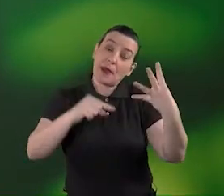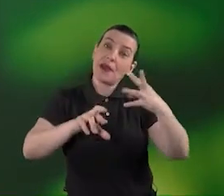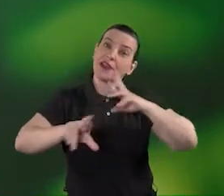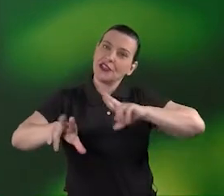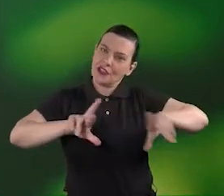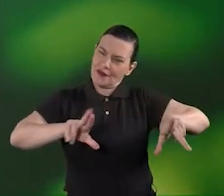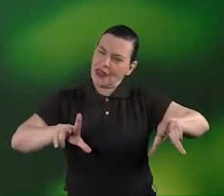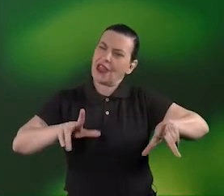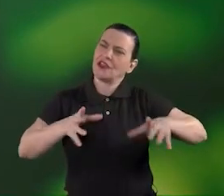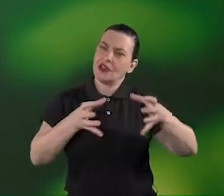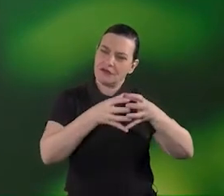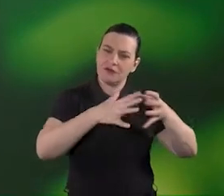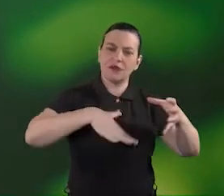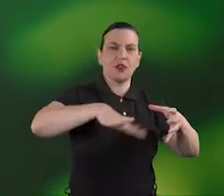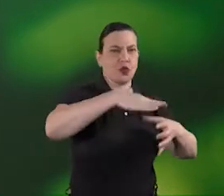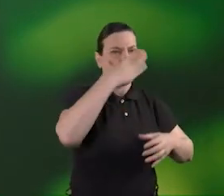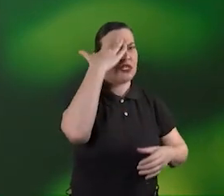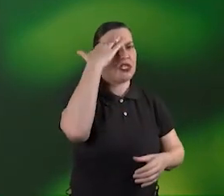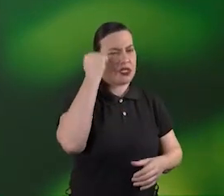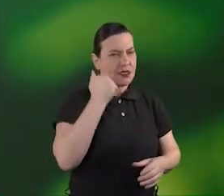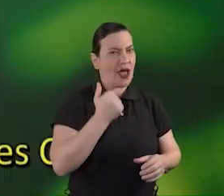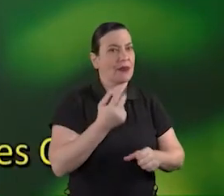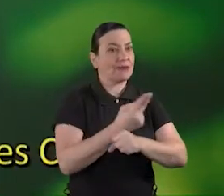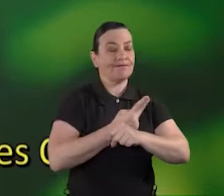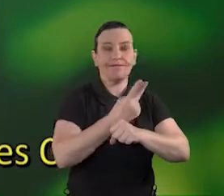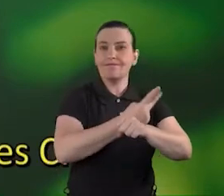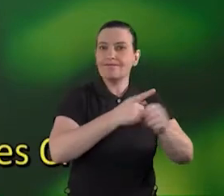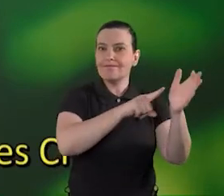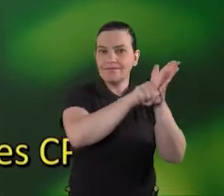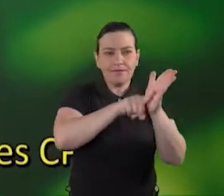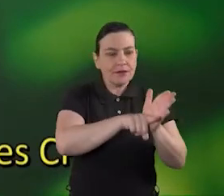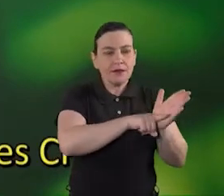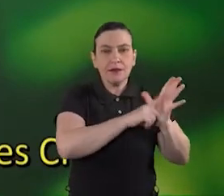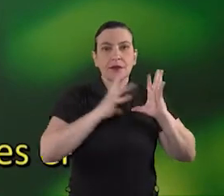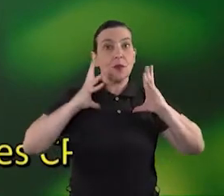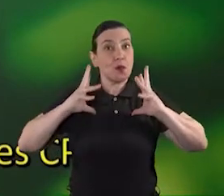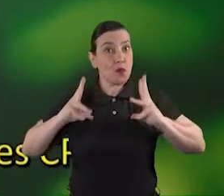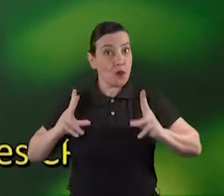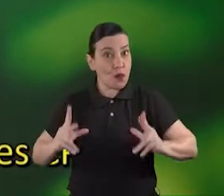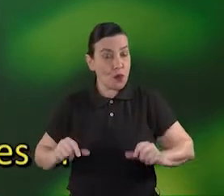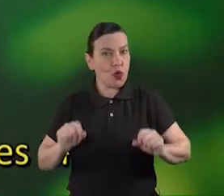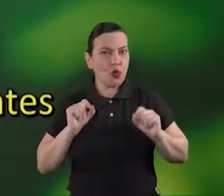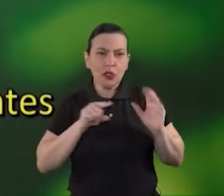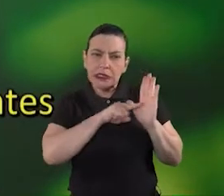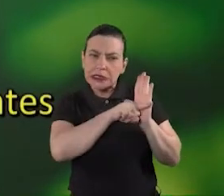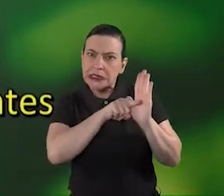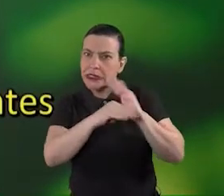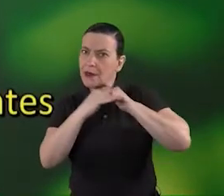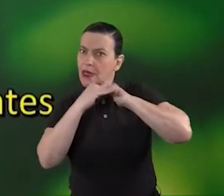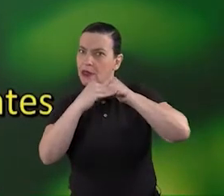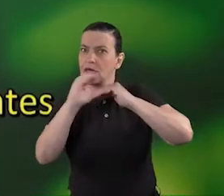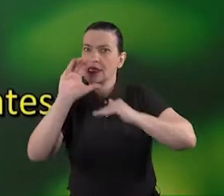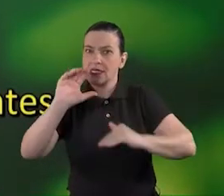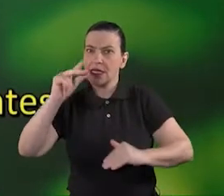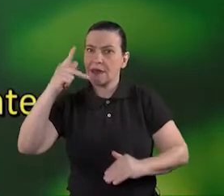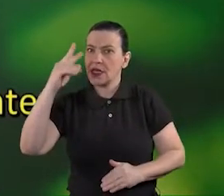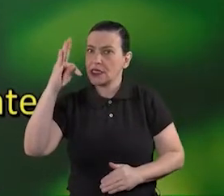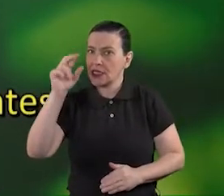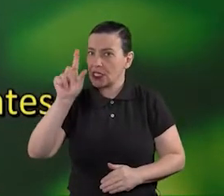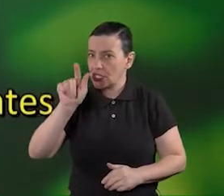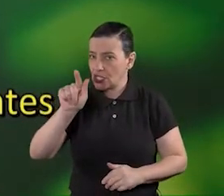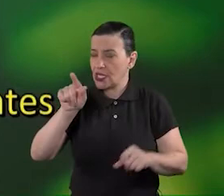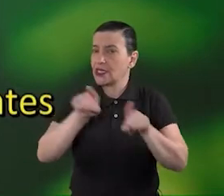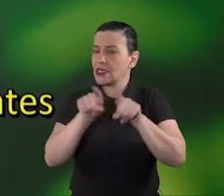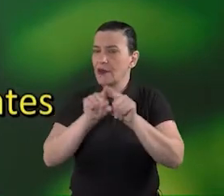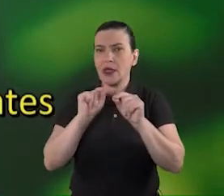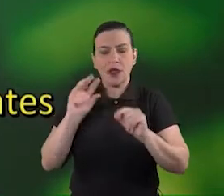conhecemos perfeitamente em nossa busca pelo que é puro nossa vigilância constante acerca dos padrões CPTG e nossas oportunidades